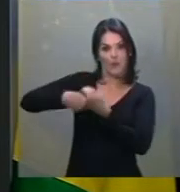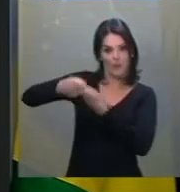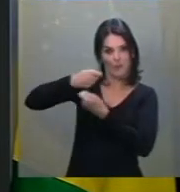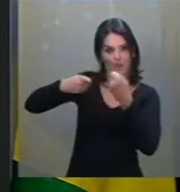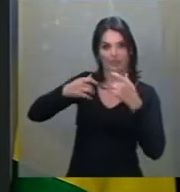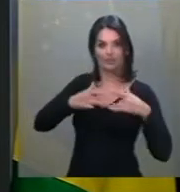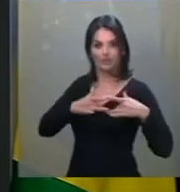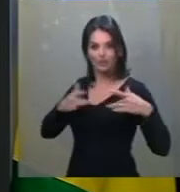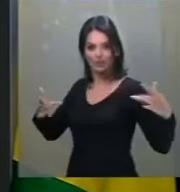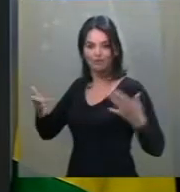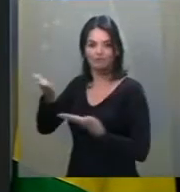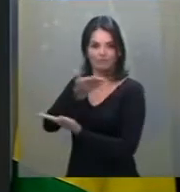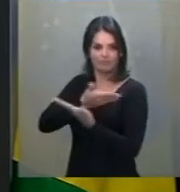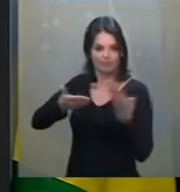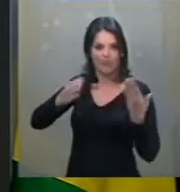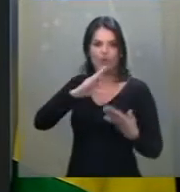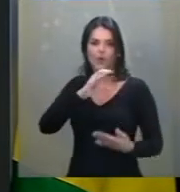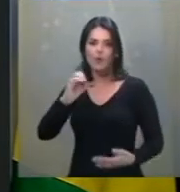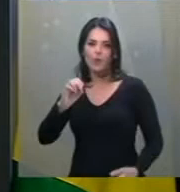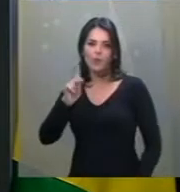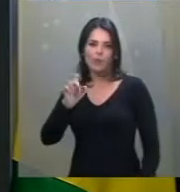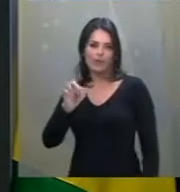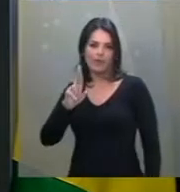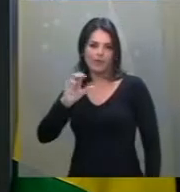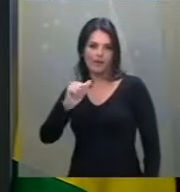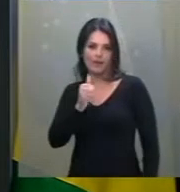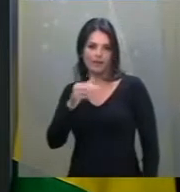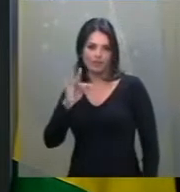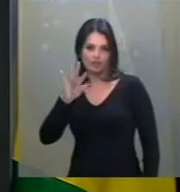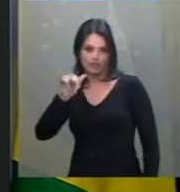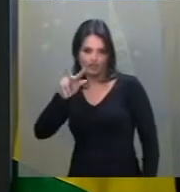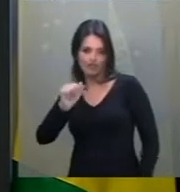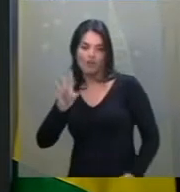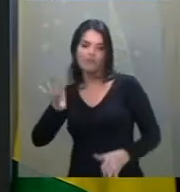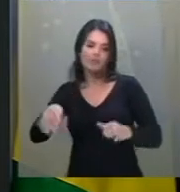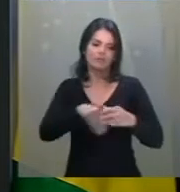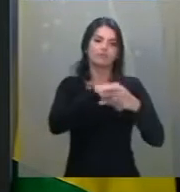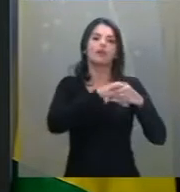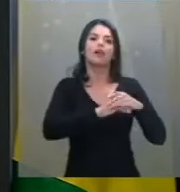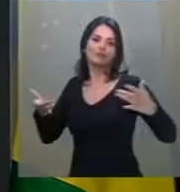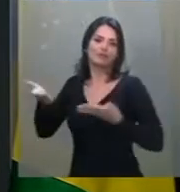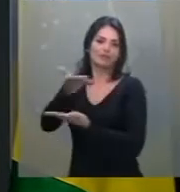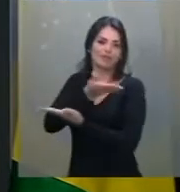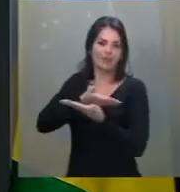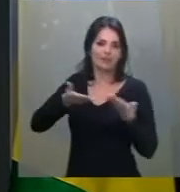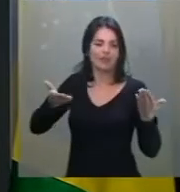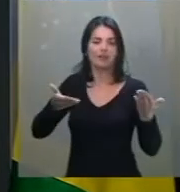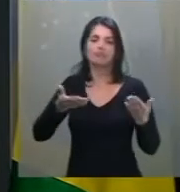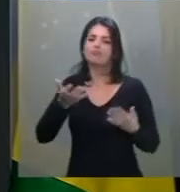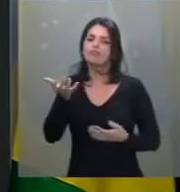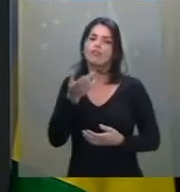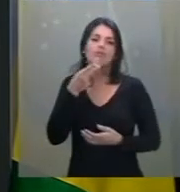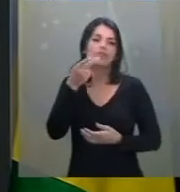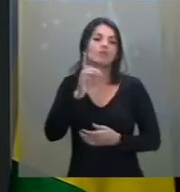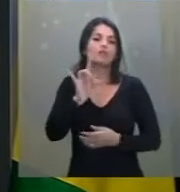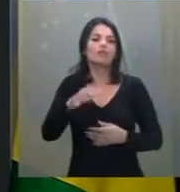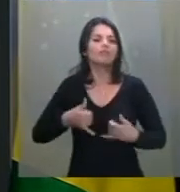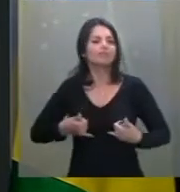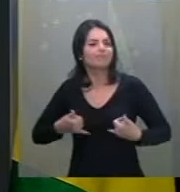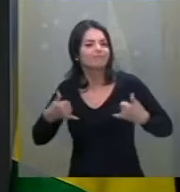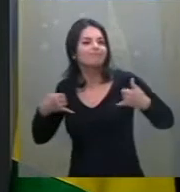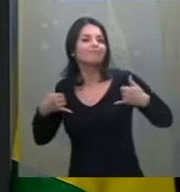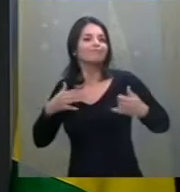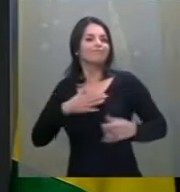dentro do capítulo de economia da lei maior de nosso país. Tenho muito orgulho de